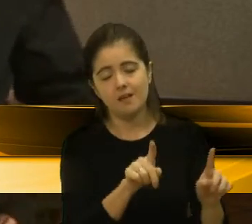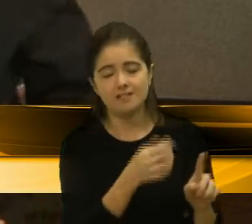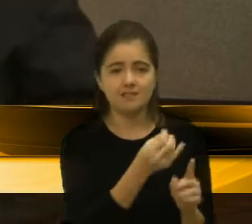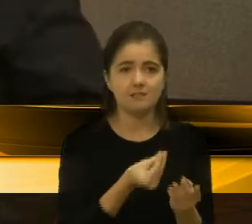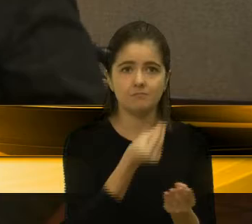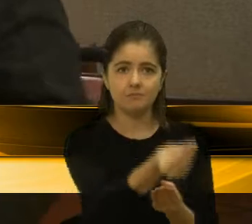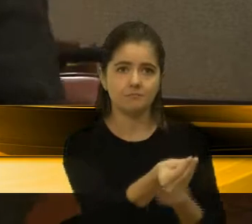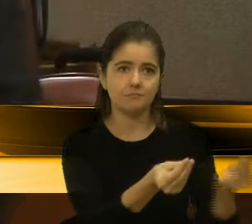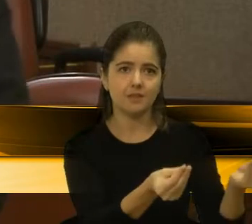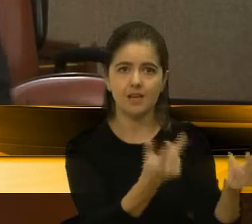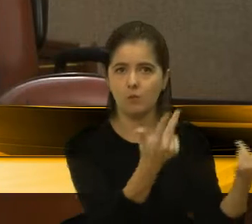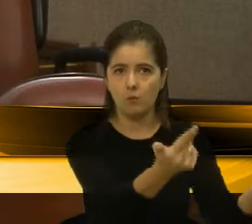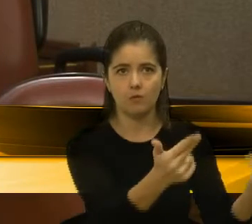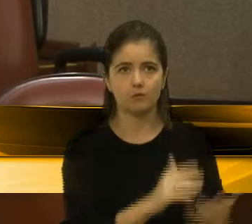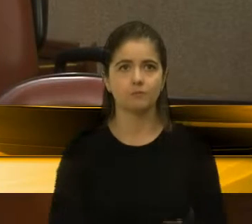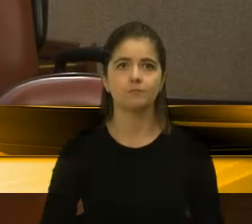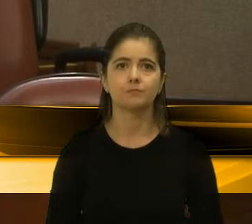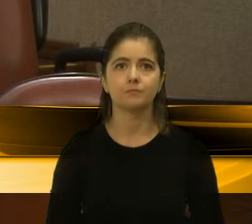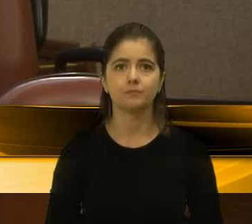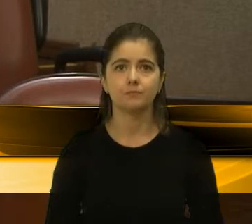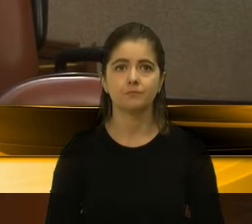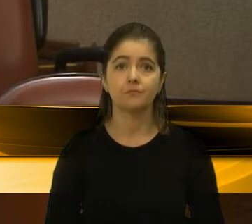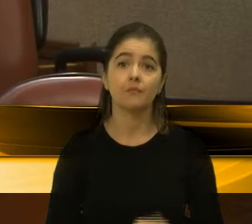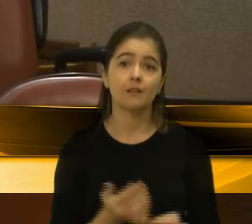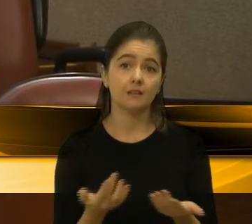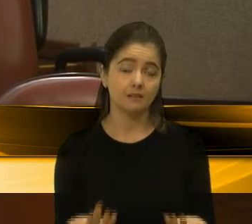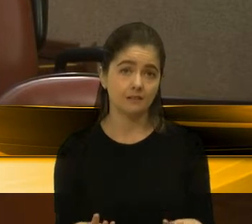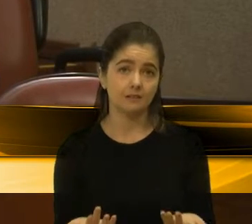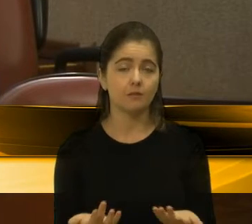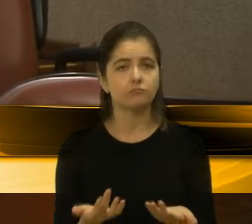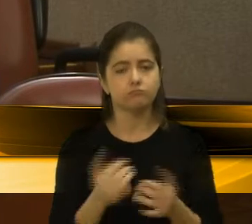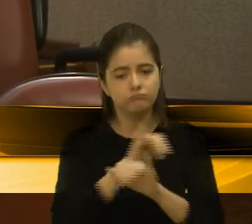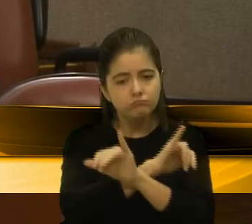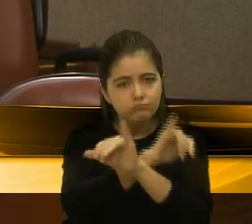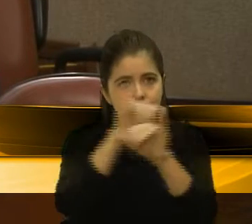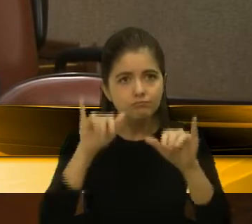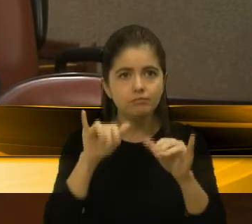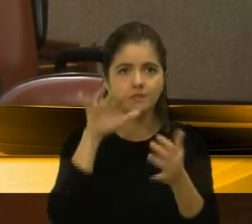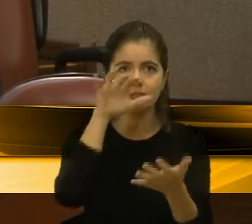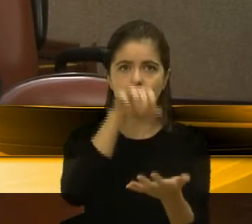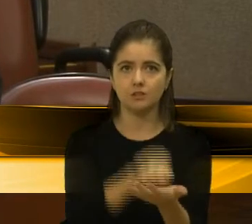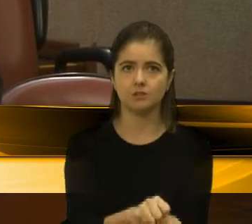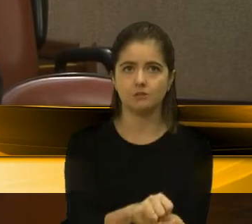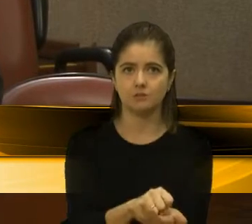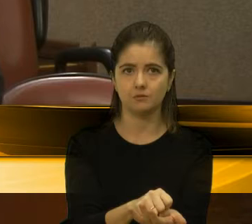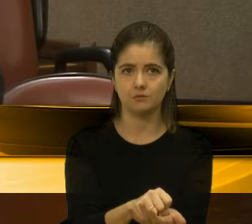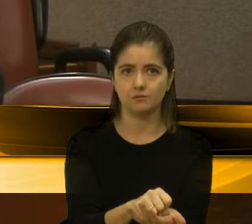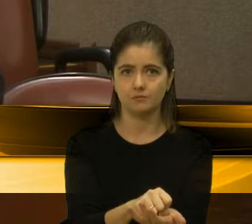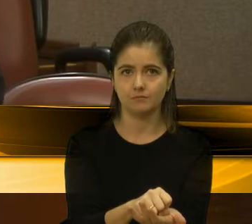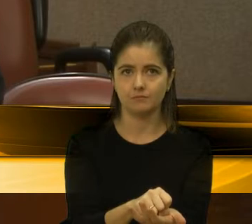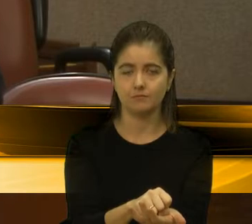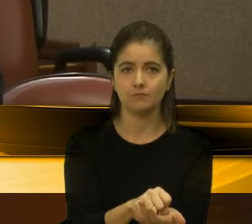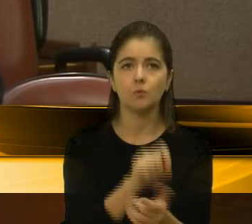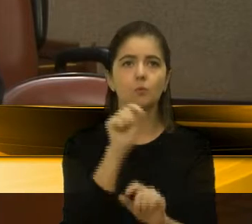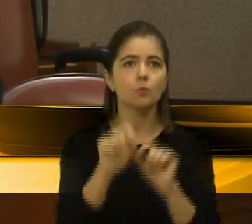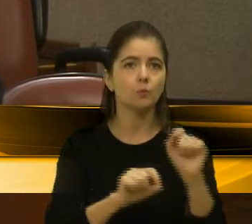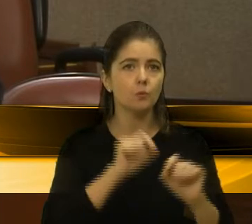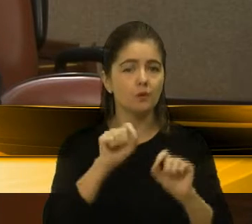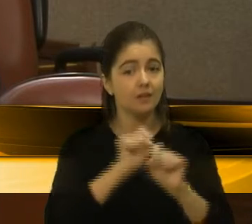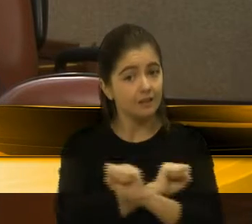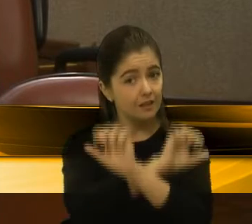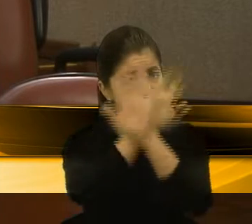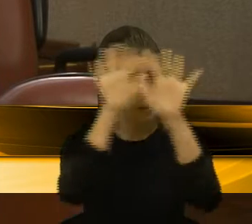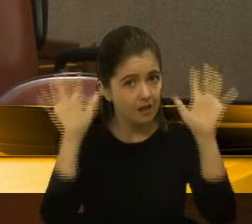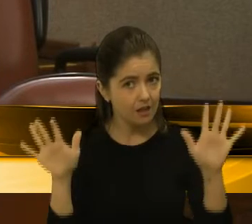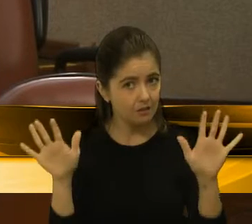também. Então, fica esse registro, acho, do ponto de vista de que o que pretendemos com essa moção é deixar